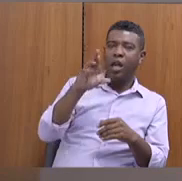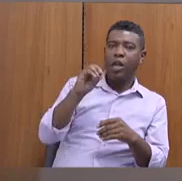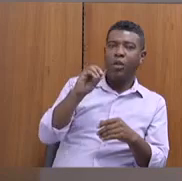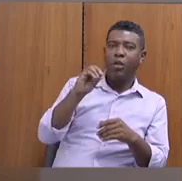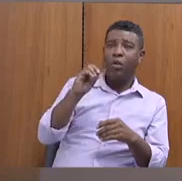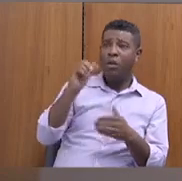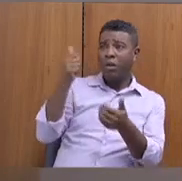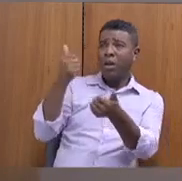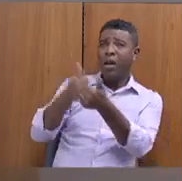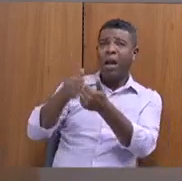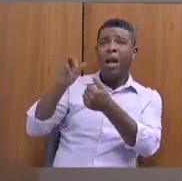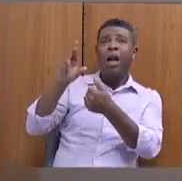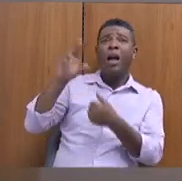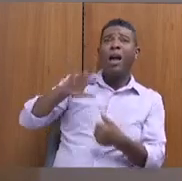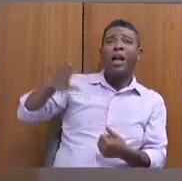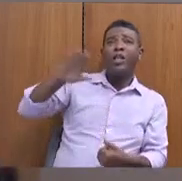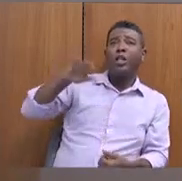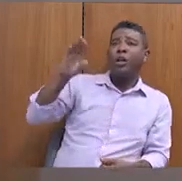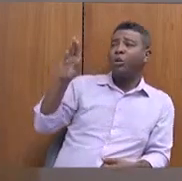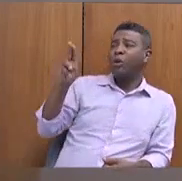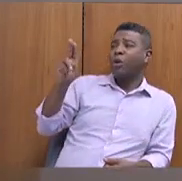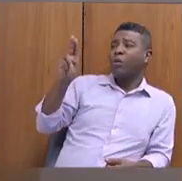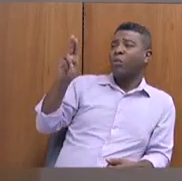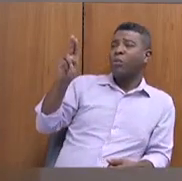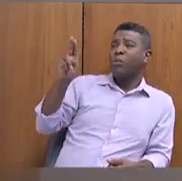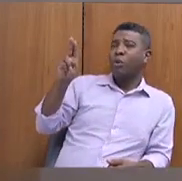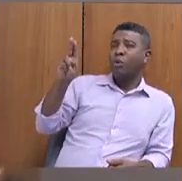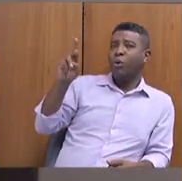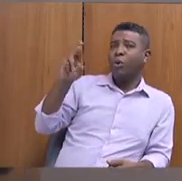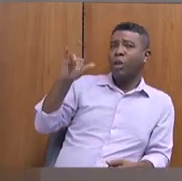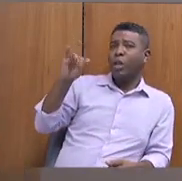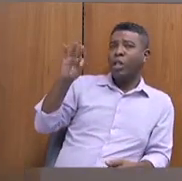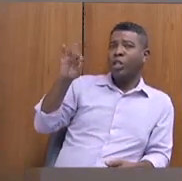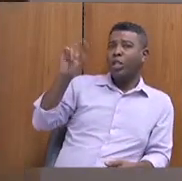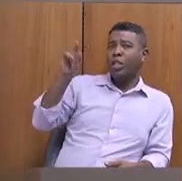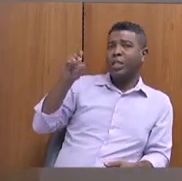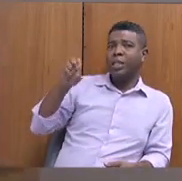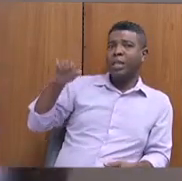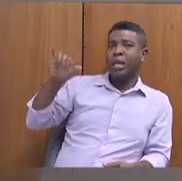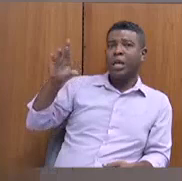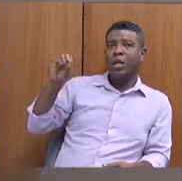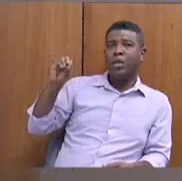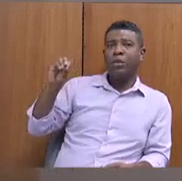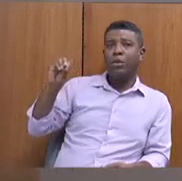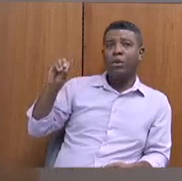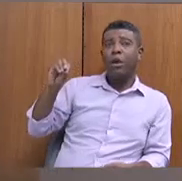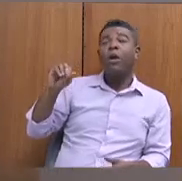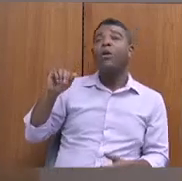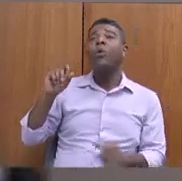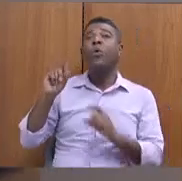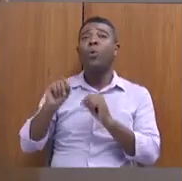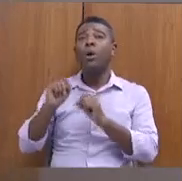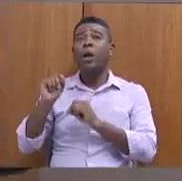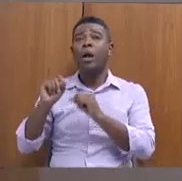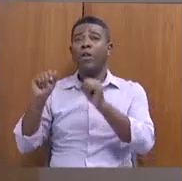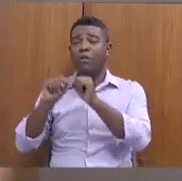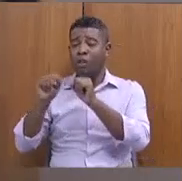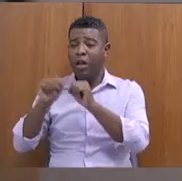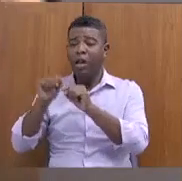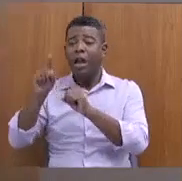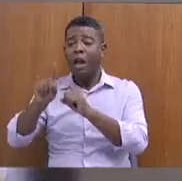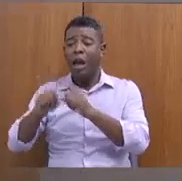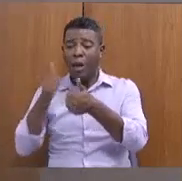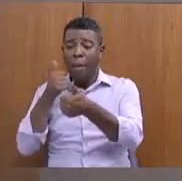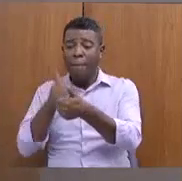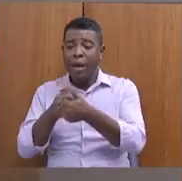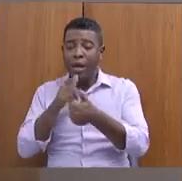bandido, têm policial aposentado que fez uma bela casa na beira do rio, desmatou o rio, a maioria